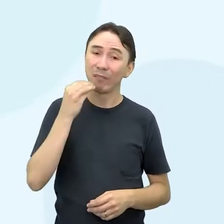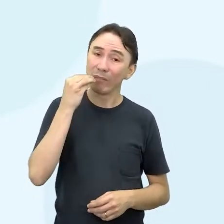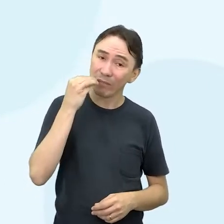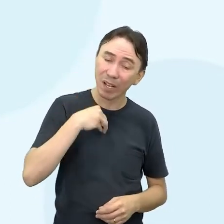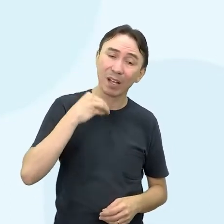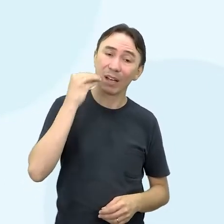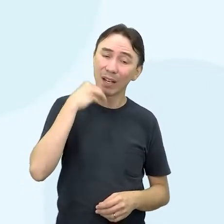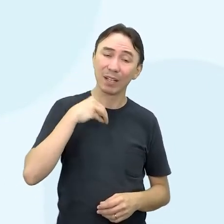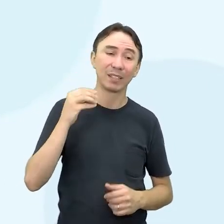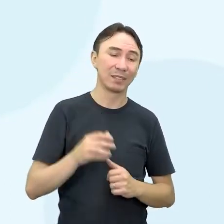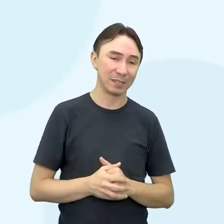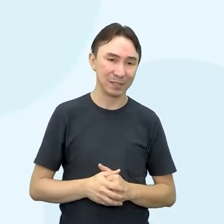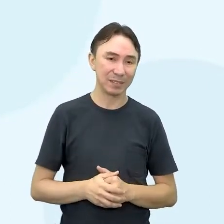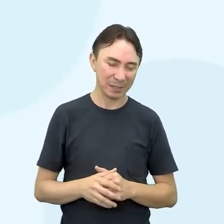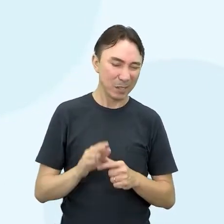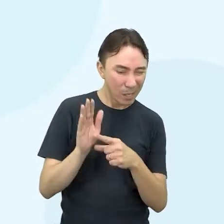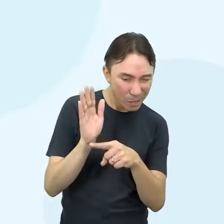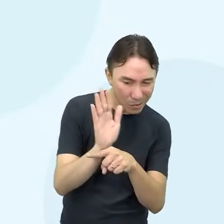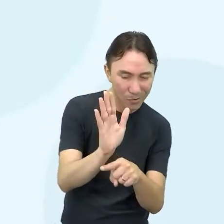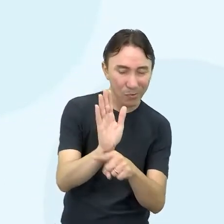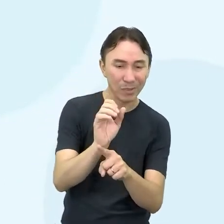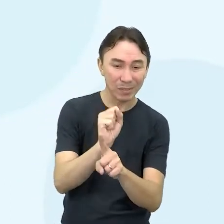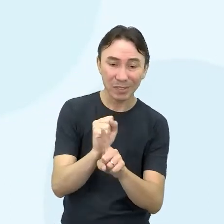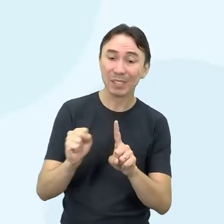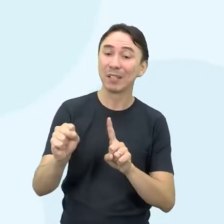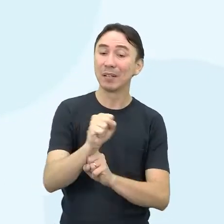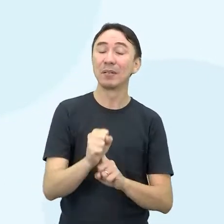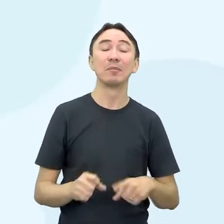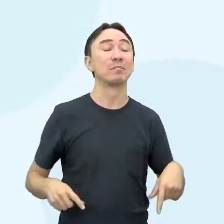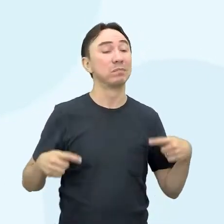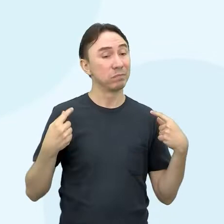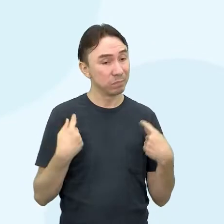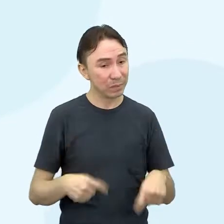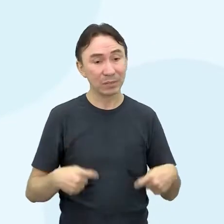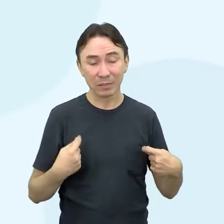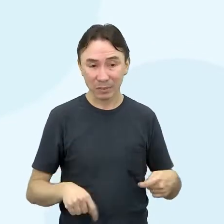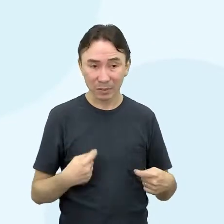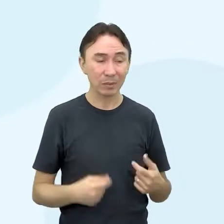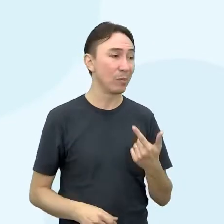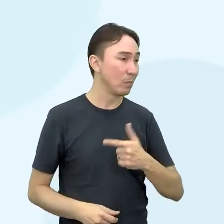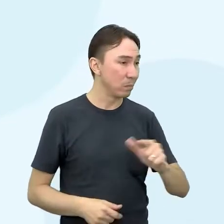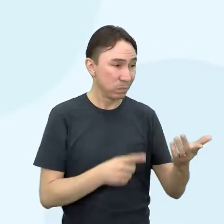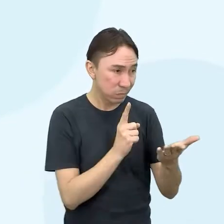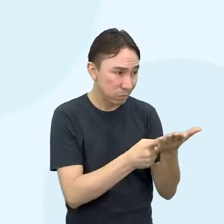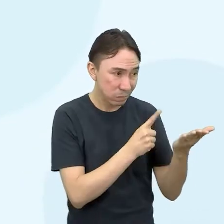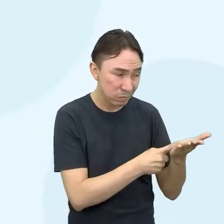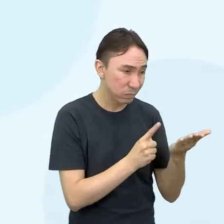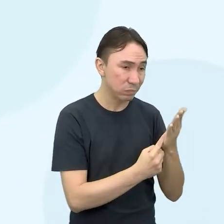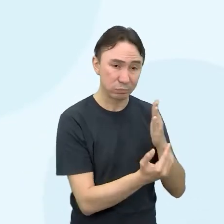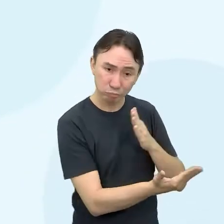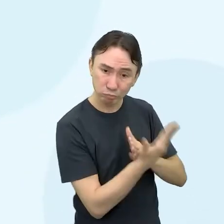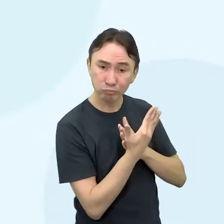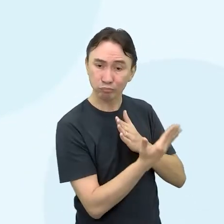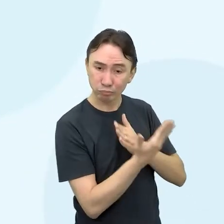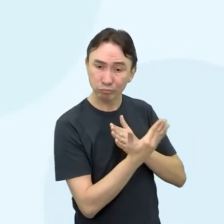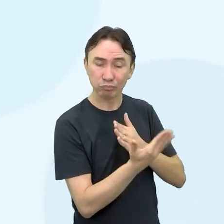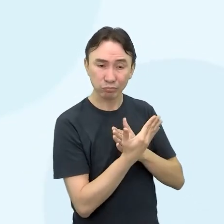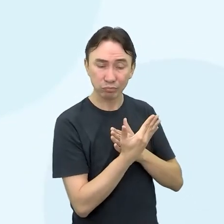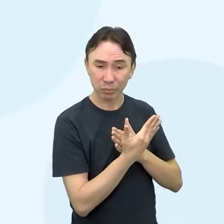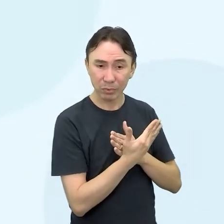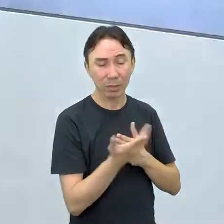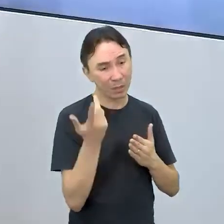falamos de serviço social, sempre nós vamos precisar da busca de parceiros para que esse empreendimento seja